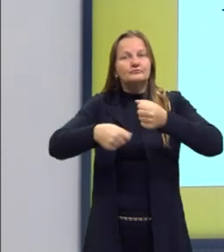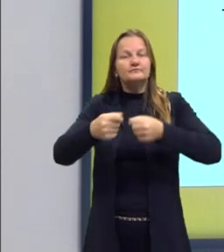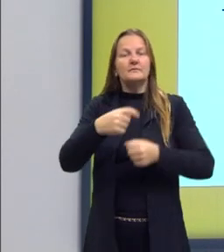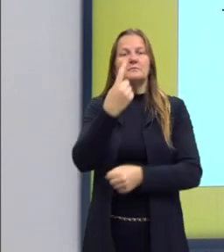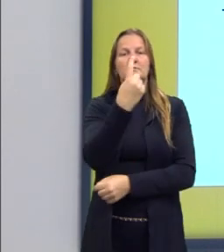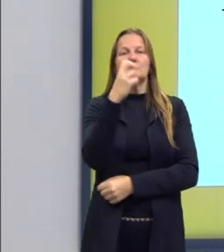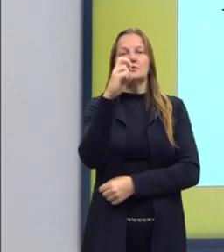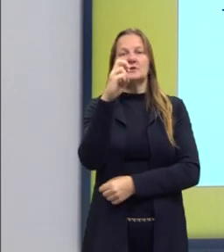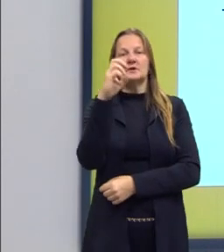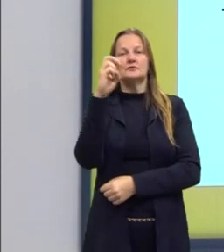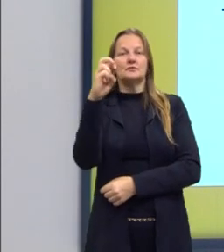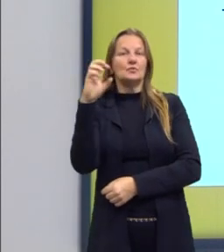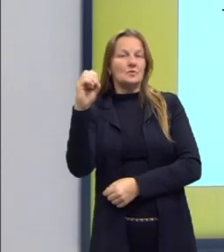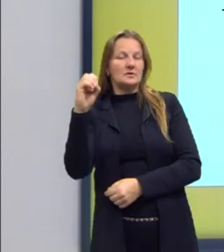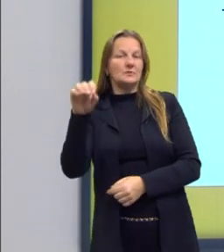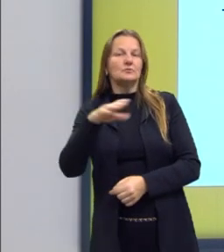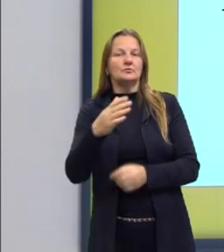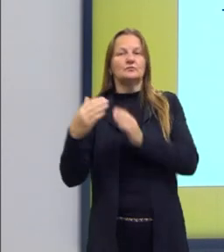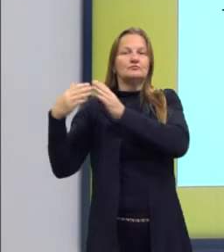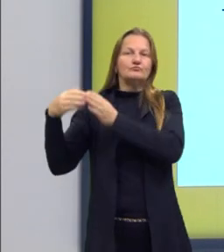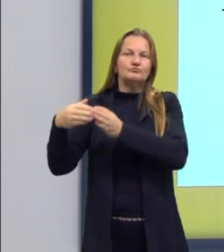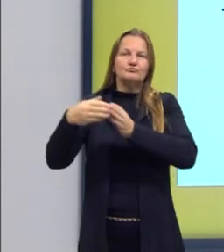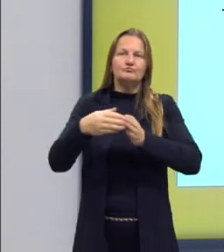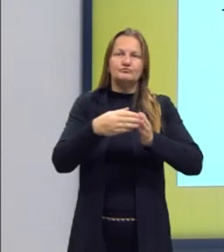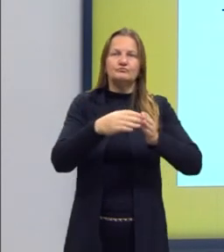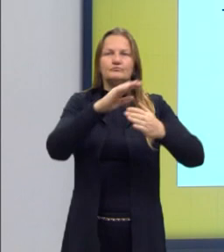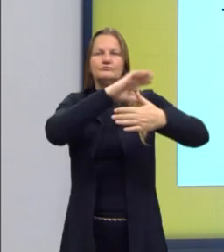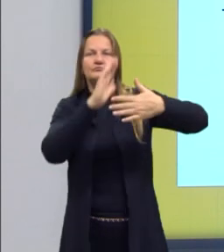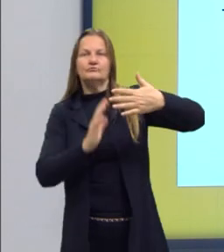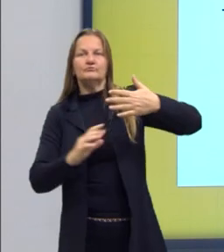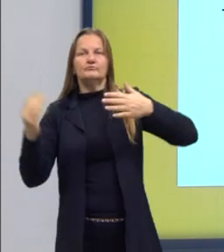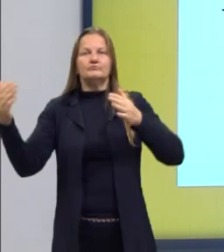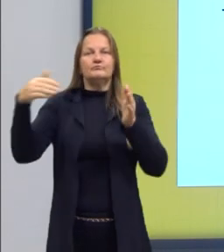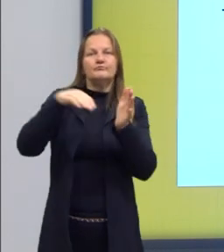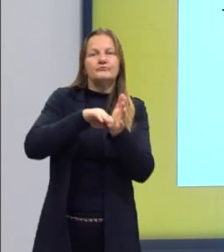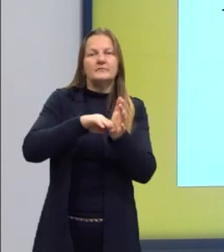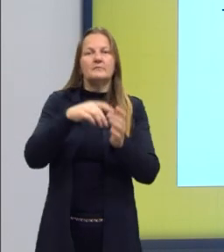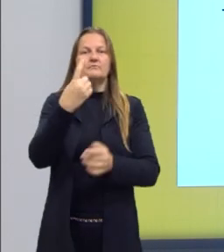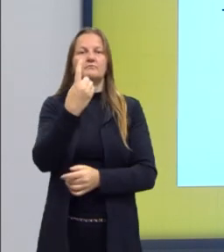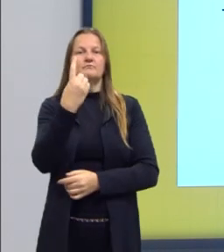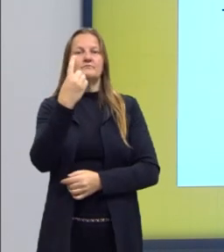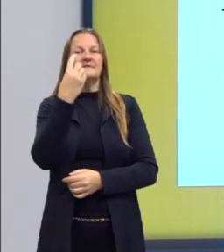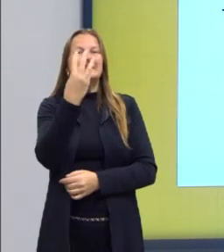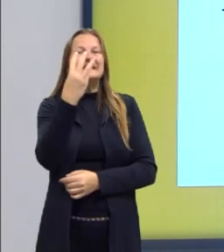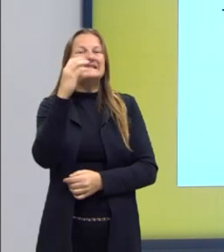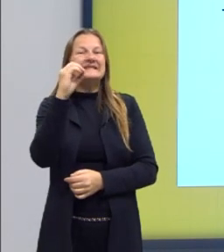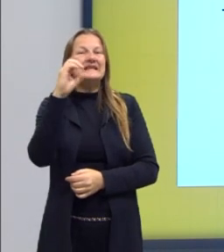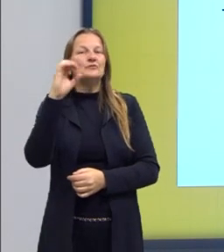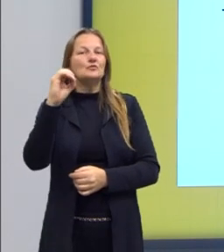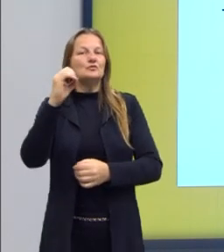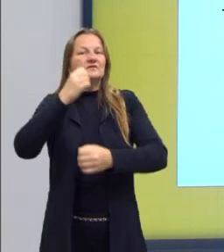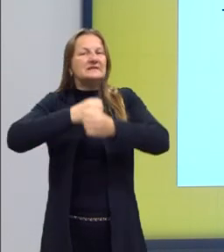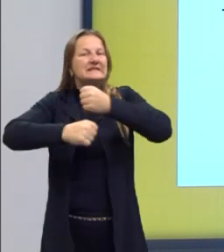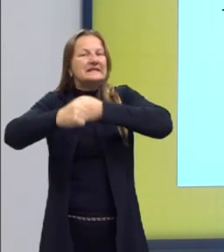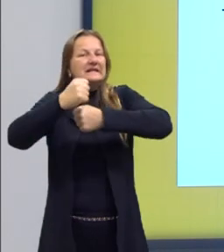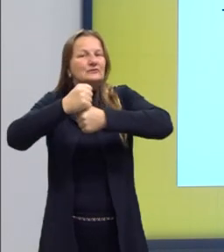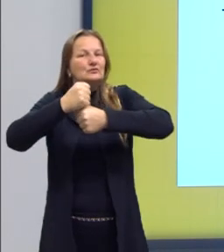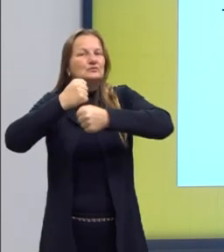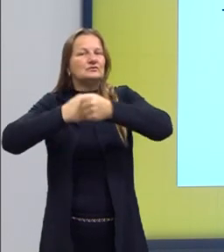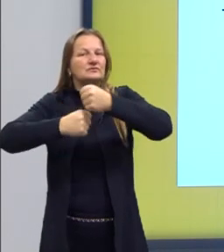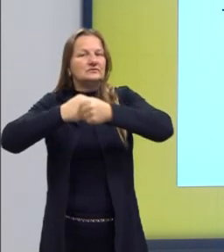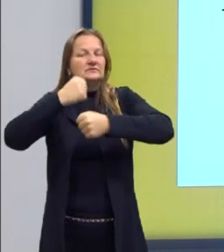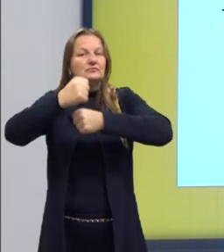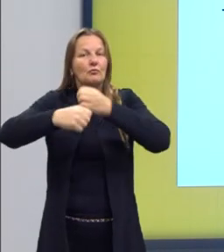1550 e perdurou até 1850, foram 300 anos de tráfico de africanos